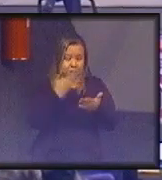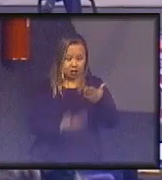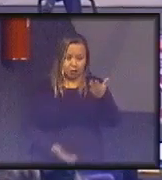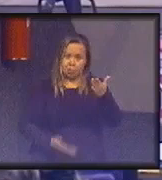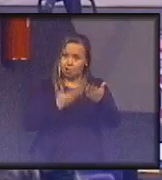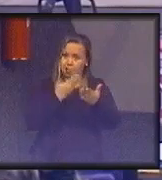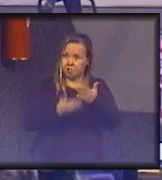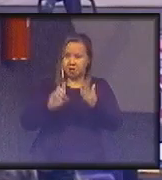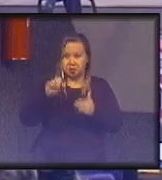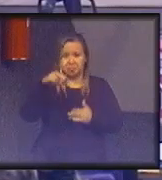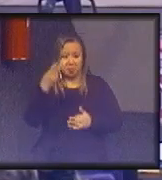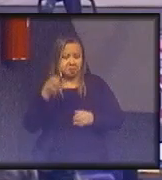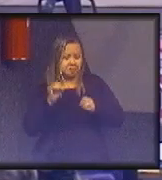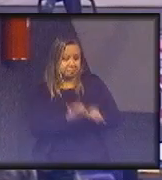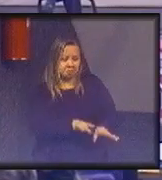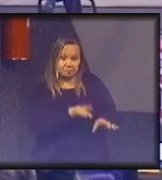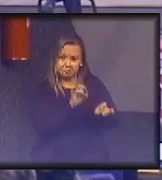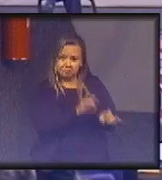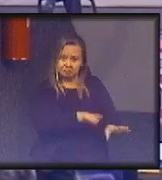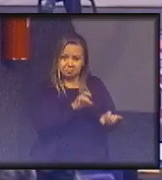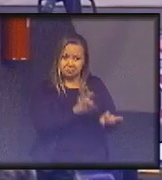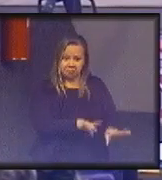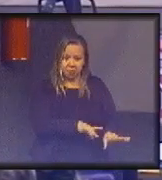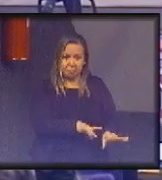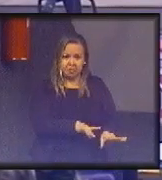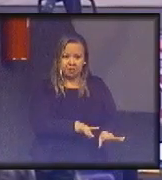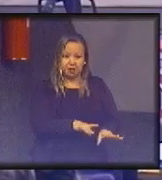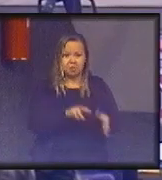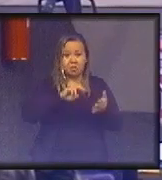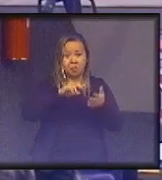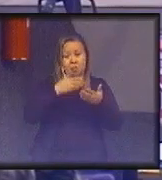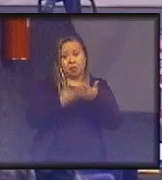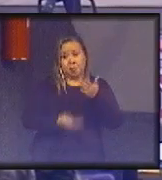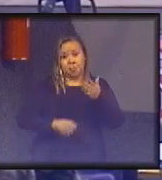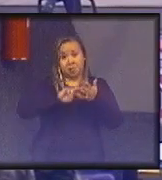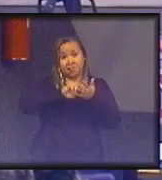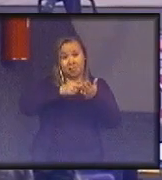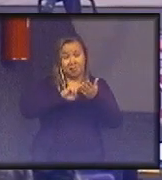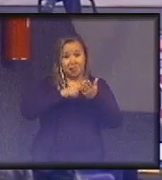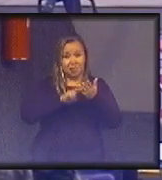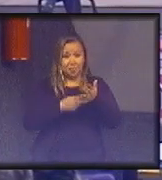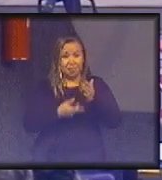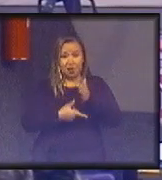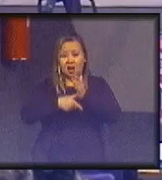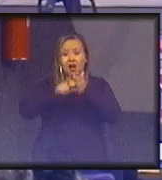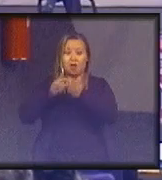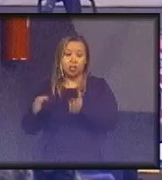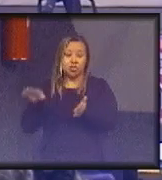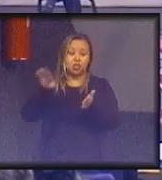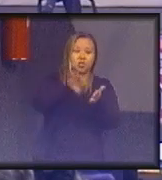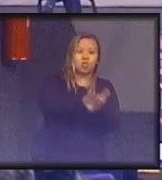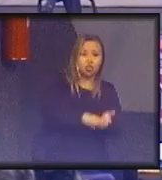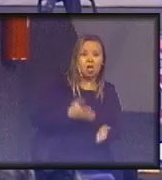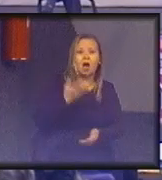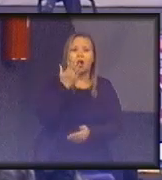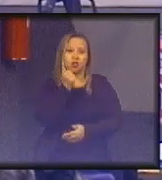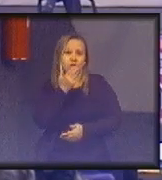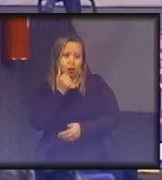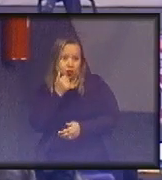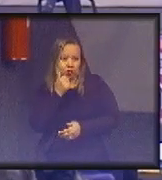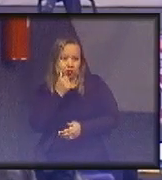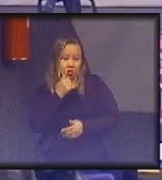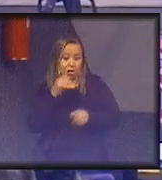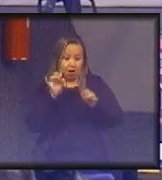ou desperdiçados. Perdido significa na cadeia produtiva antes de chegar ao consumo. Desperdiçado